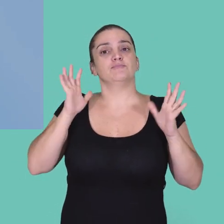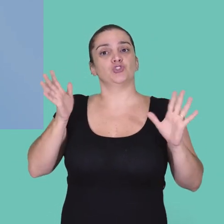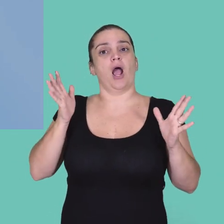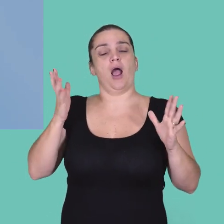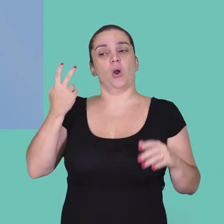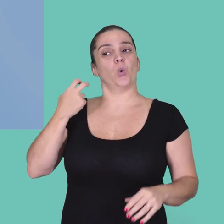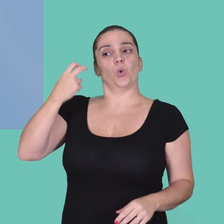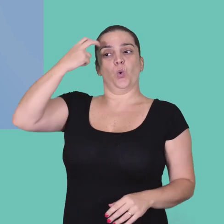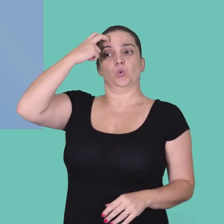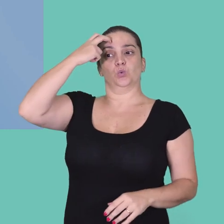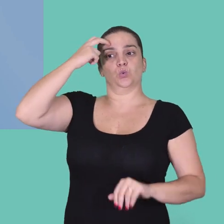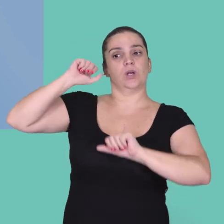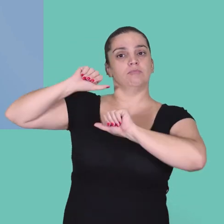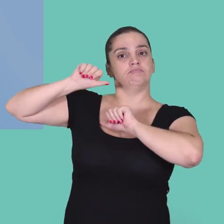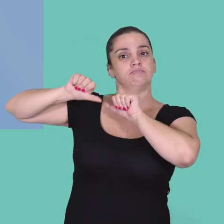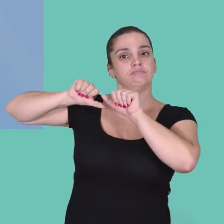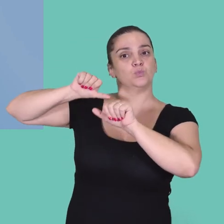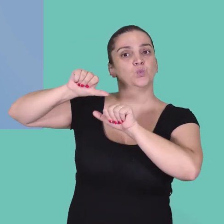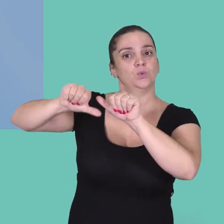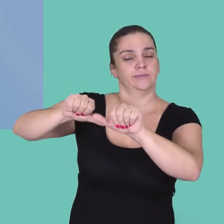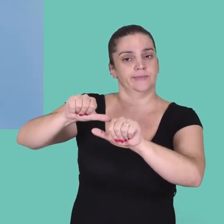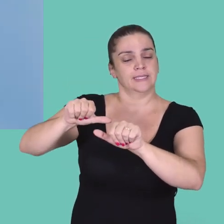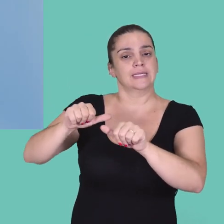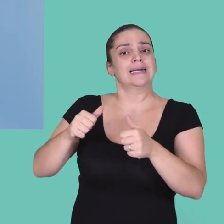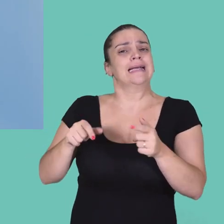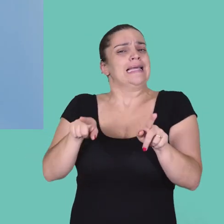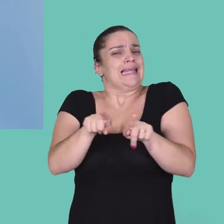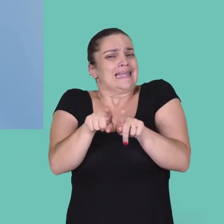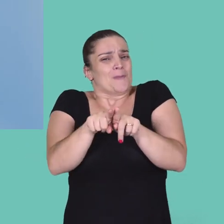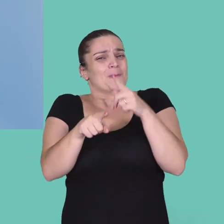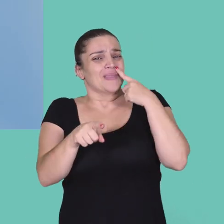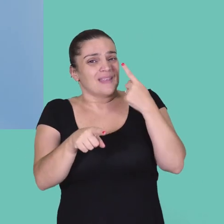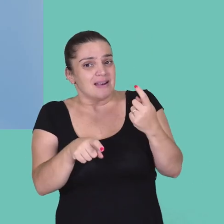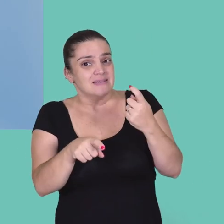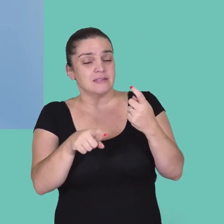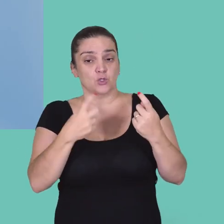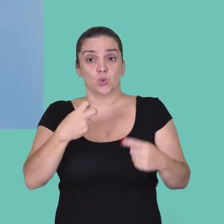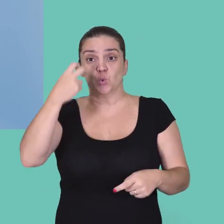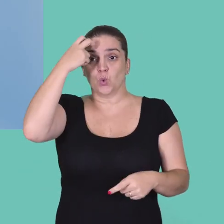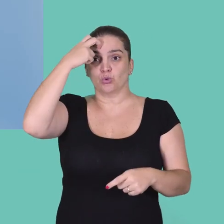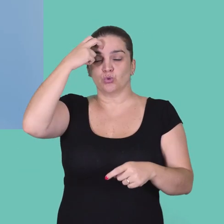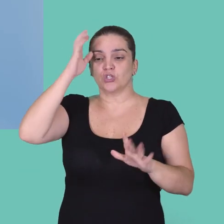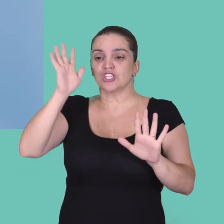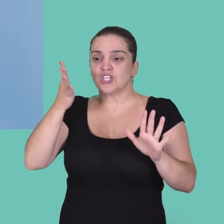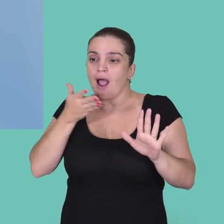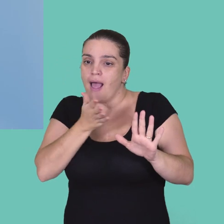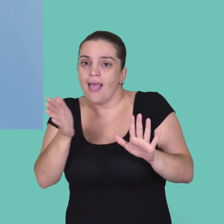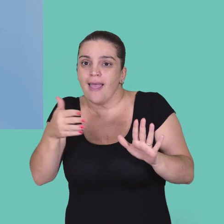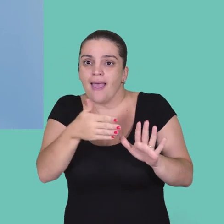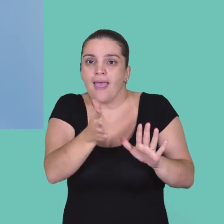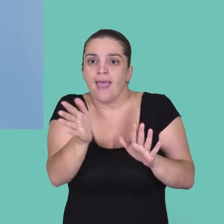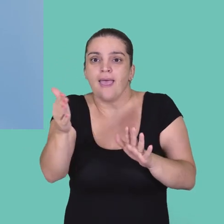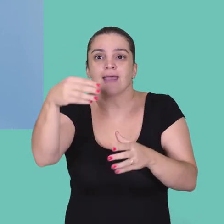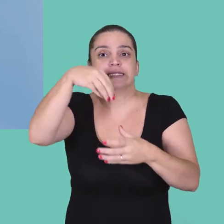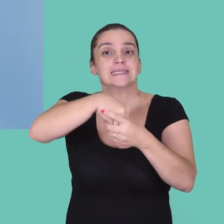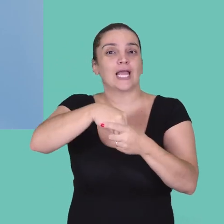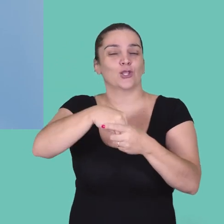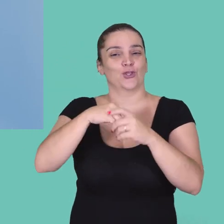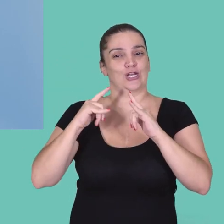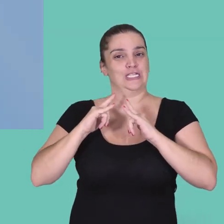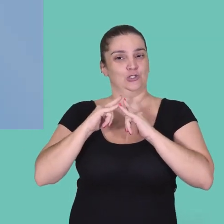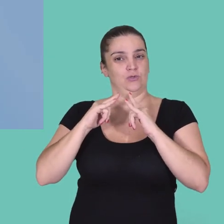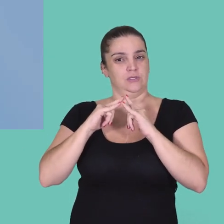cultura que está mudando. E é muito interessante ver que essa cultura está permeando também as